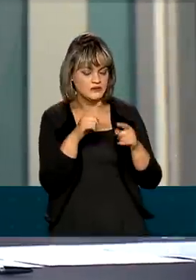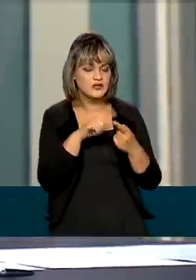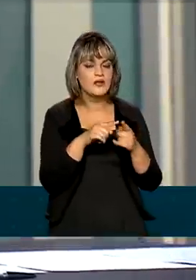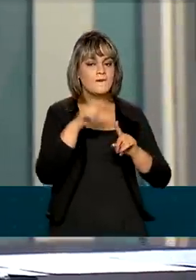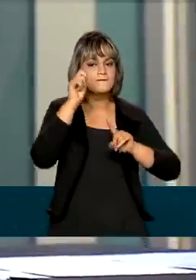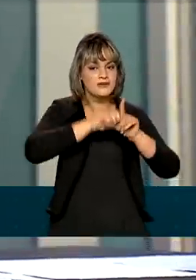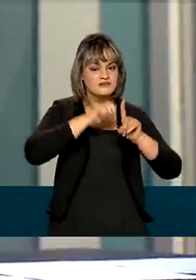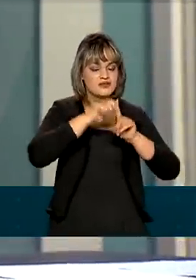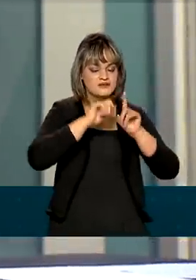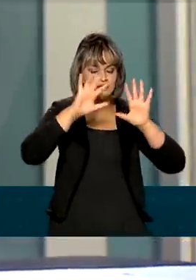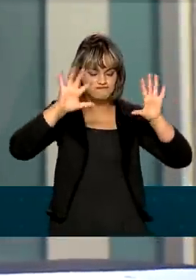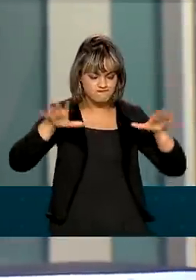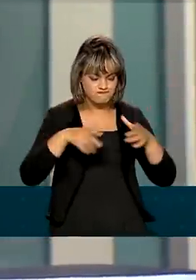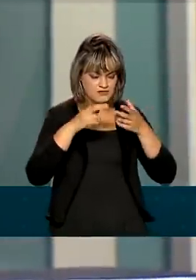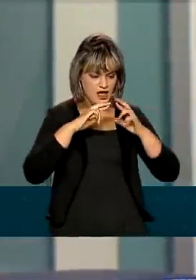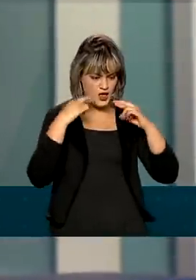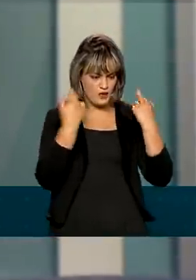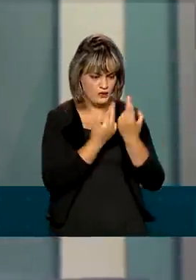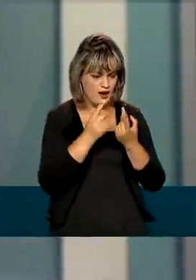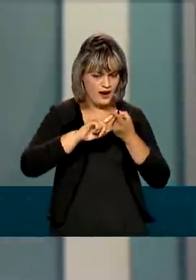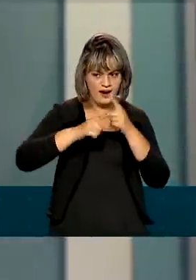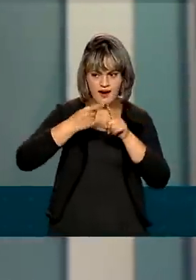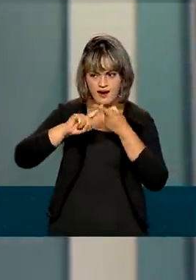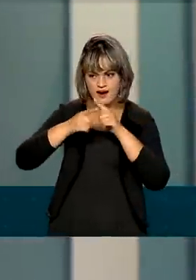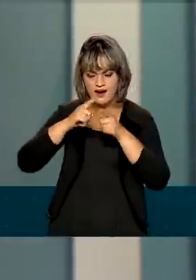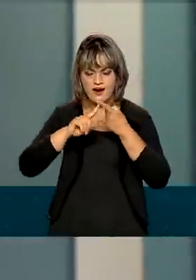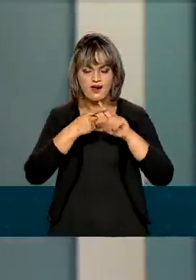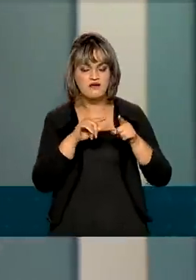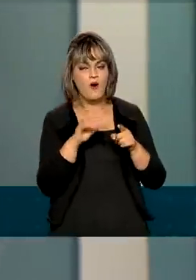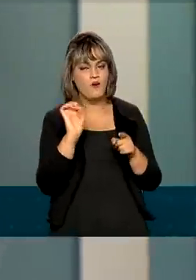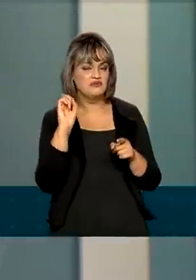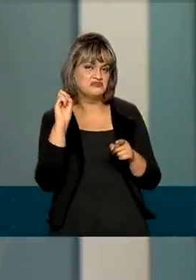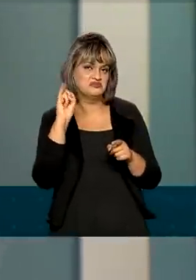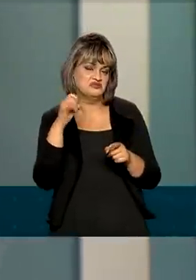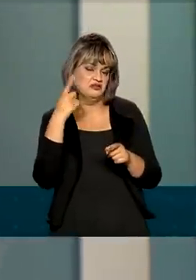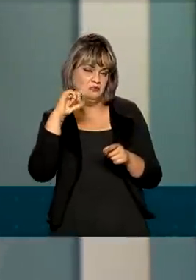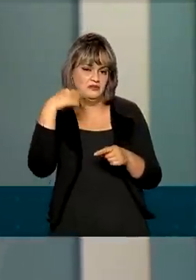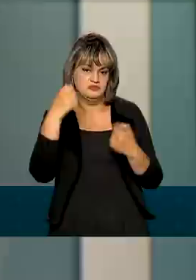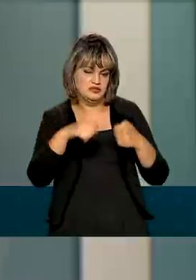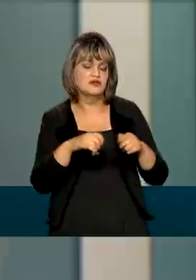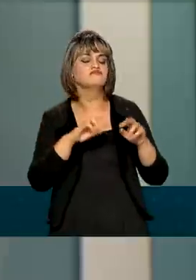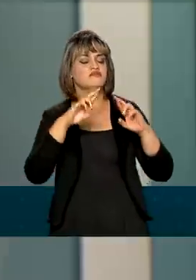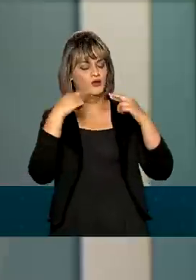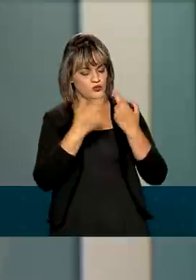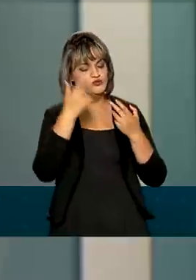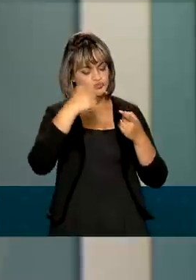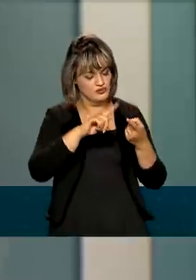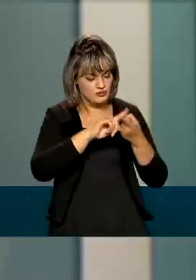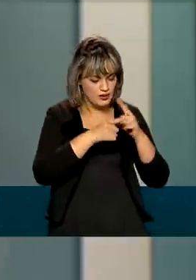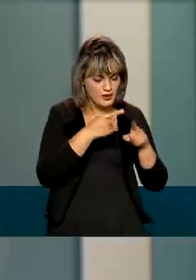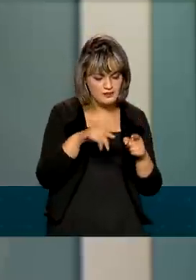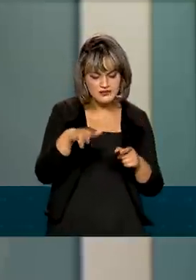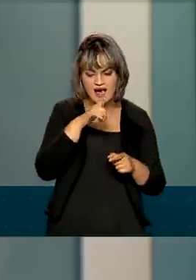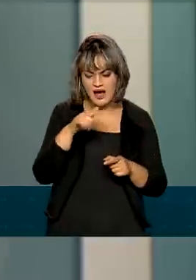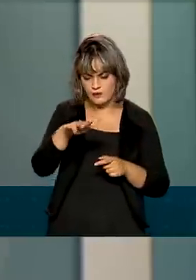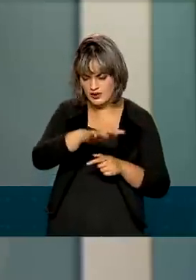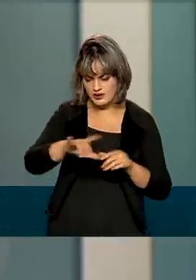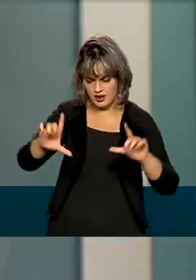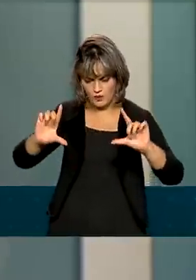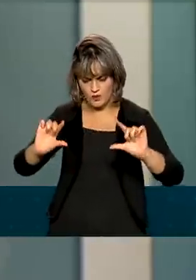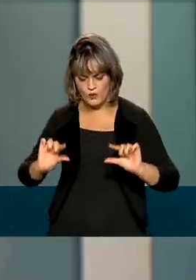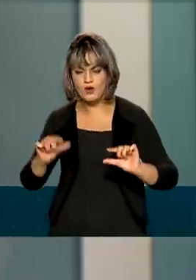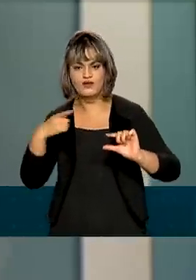mês se reunindo, excepcionalmente quando for necessário, para tomar medidas de tal forma que os reservatórios